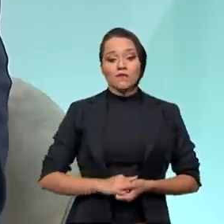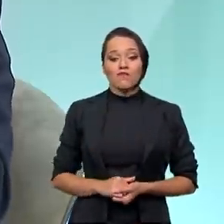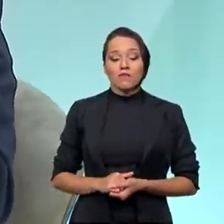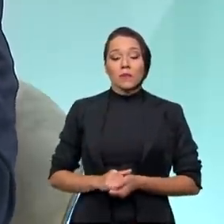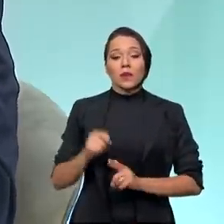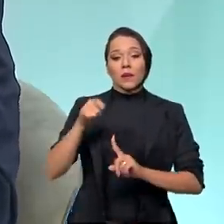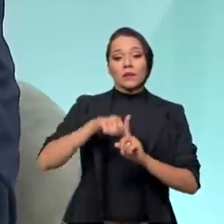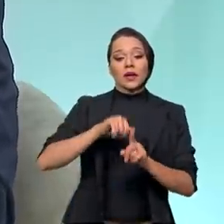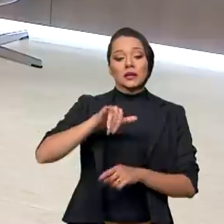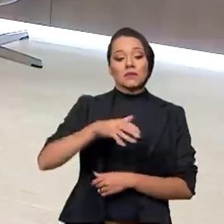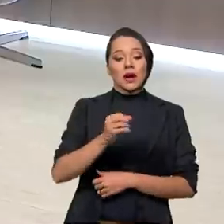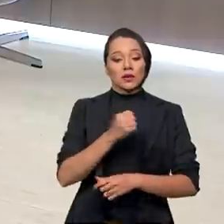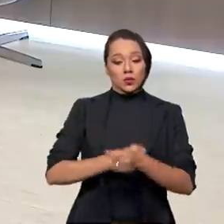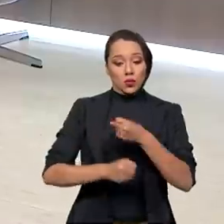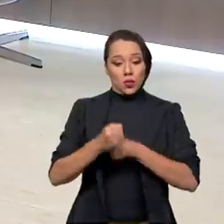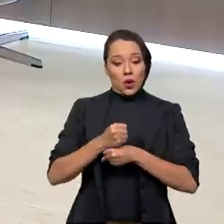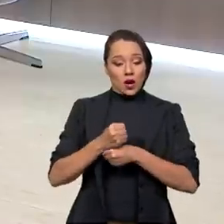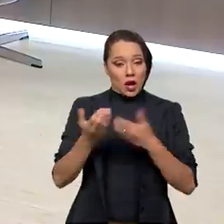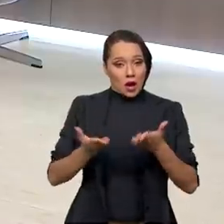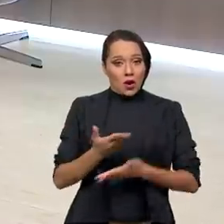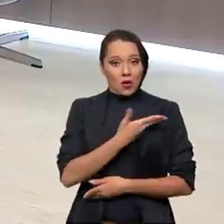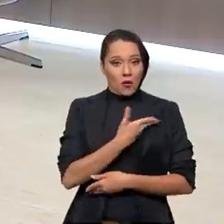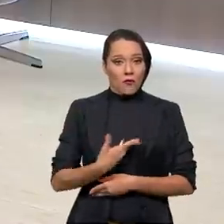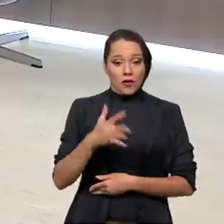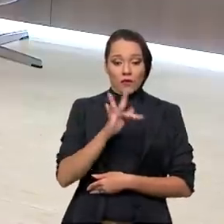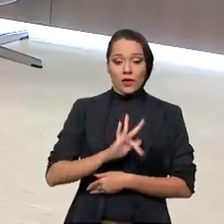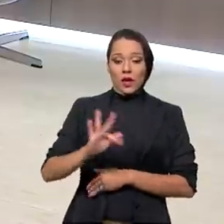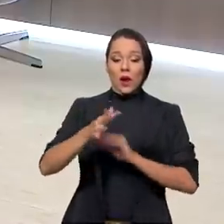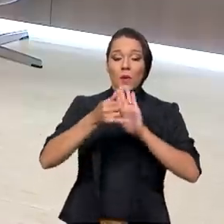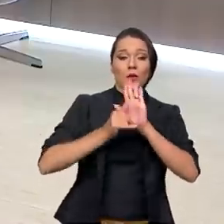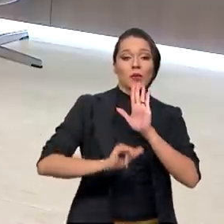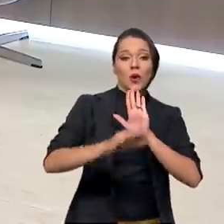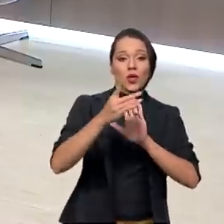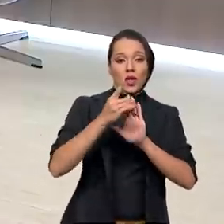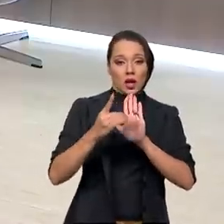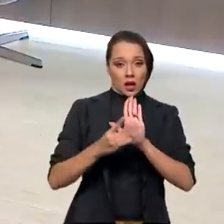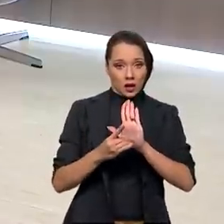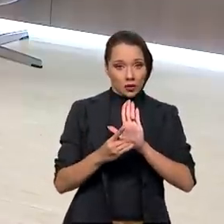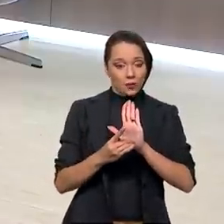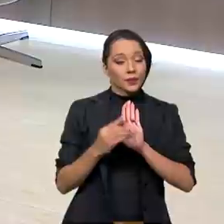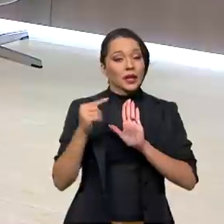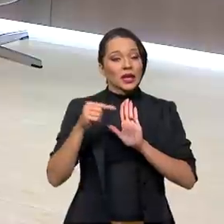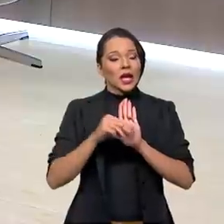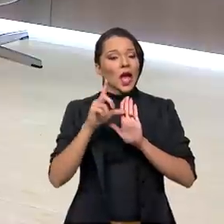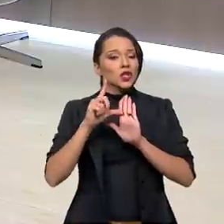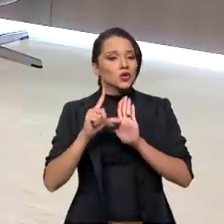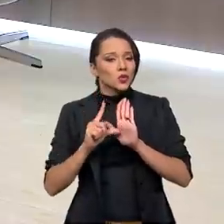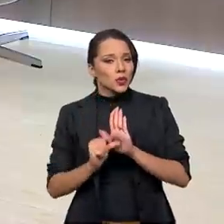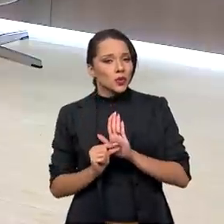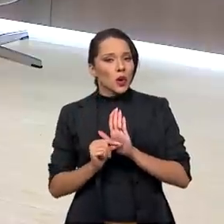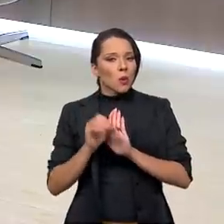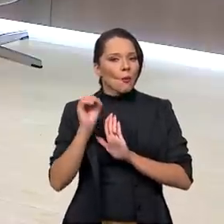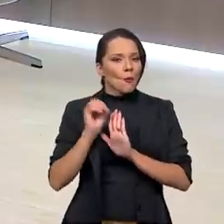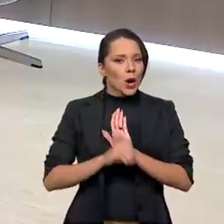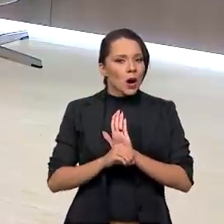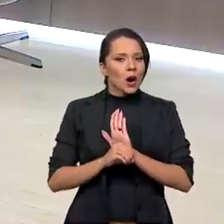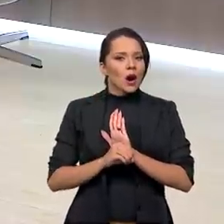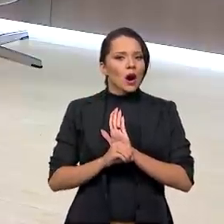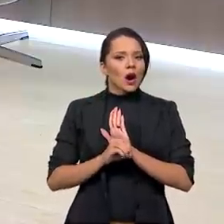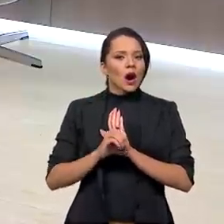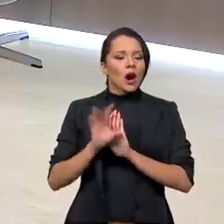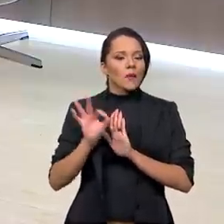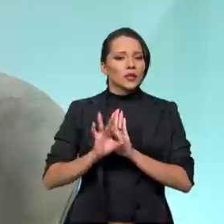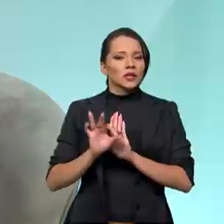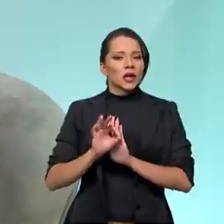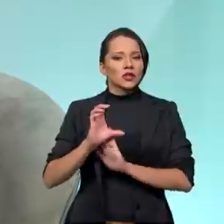Em março desse ano, o governo federal publicou um decreto onde ele reduziu a zero a alíquota do